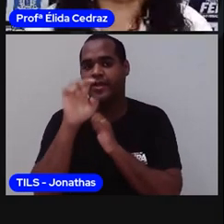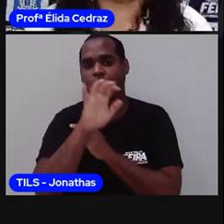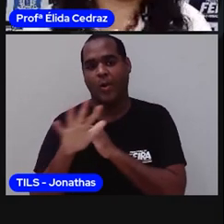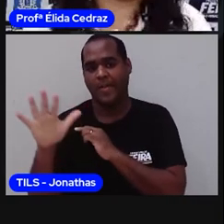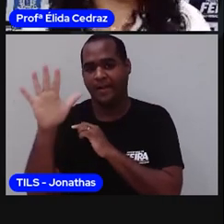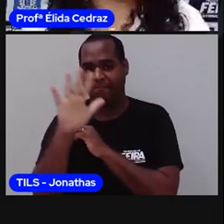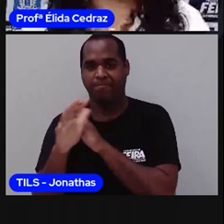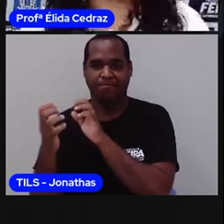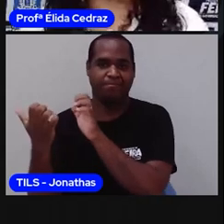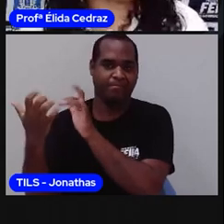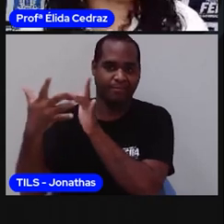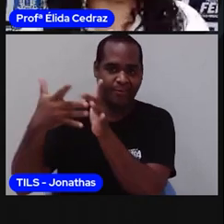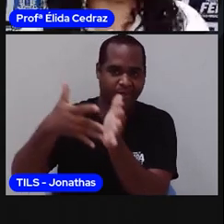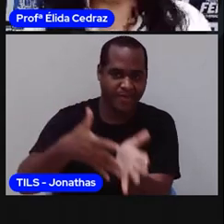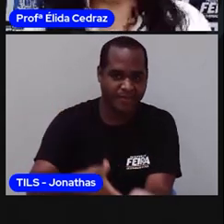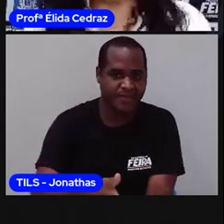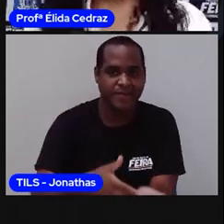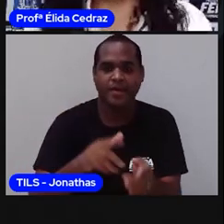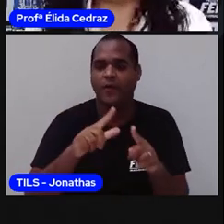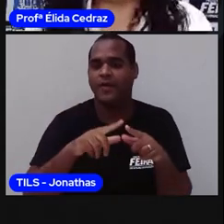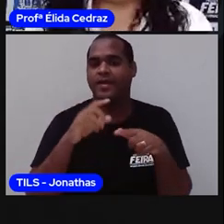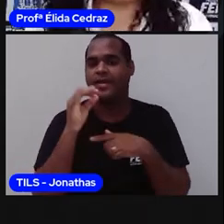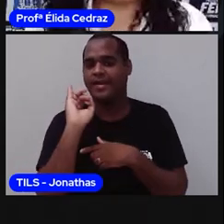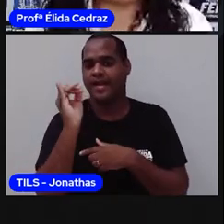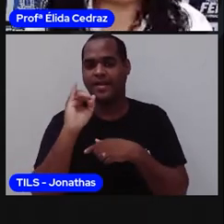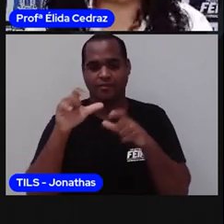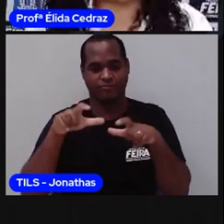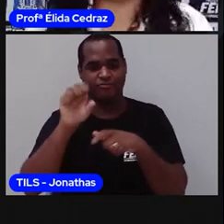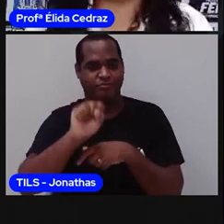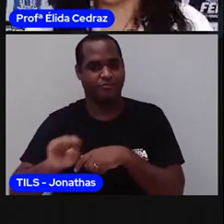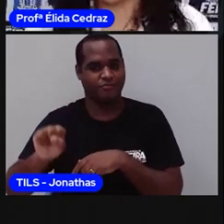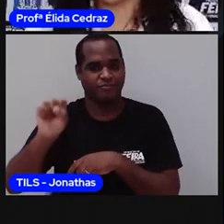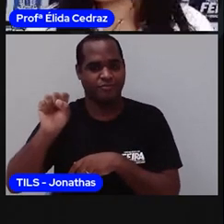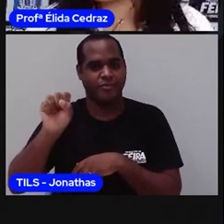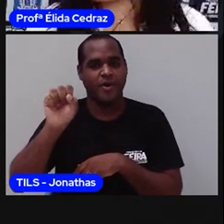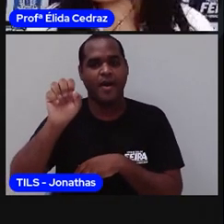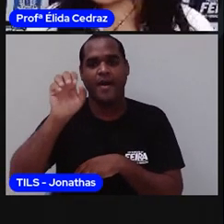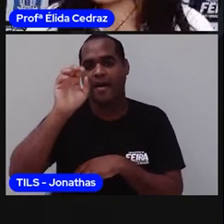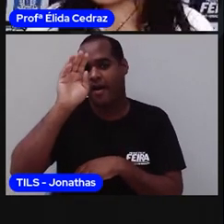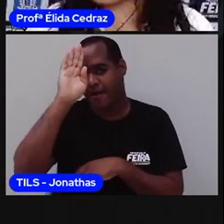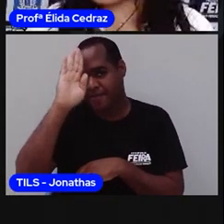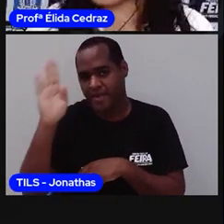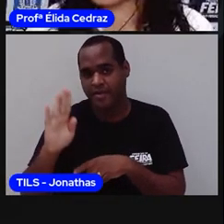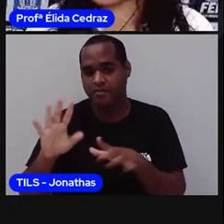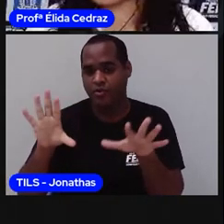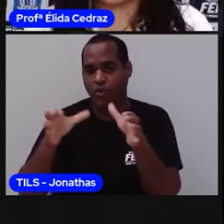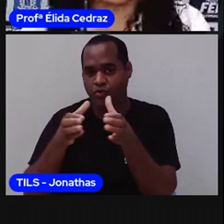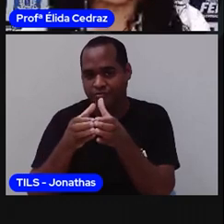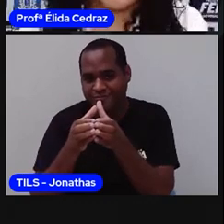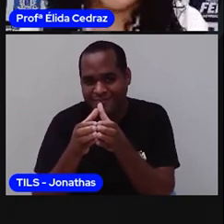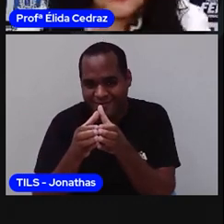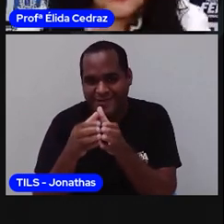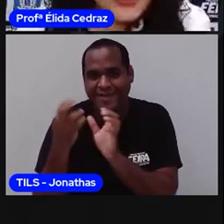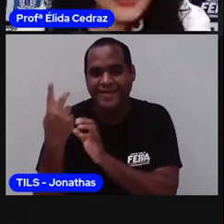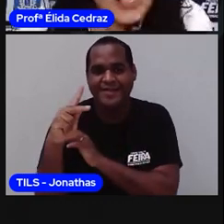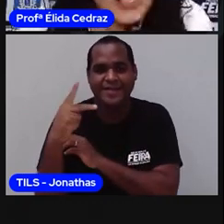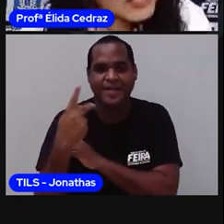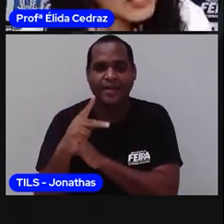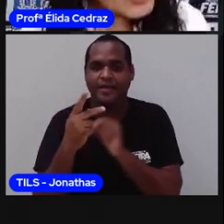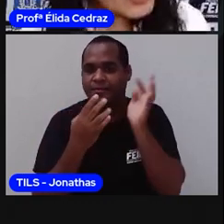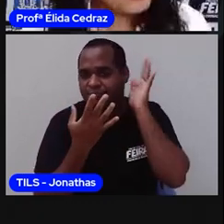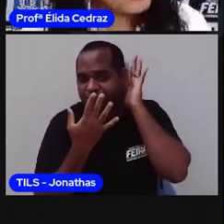Uma comunidade italiana no sul do Brasil, a comunidade indígena, com um